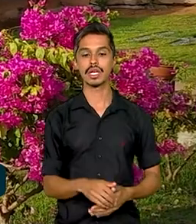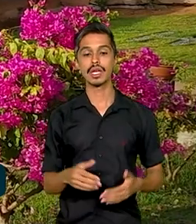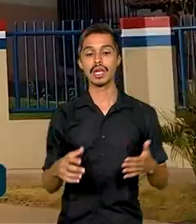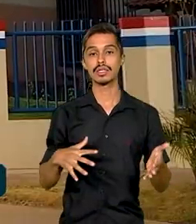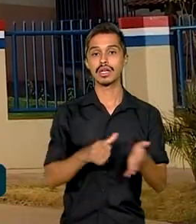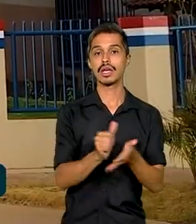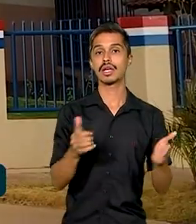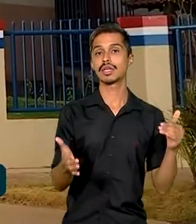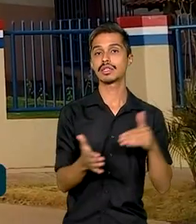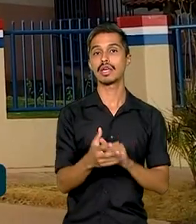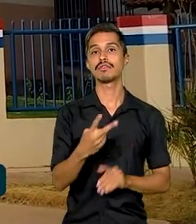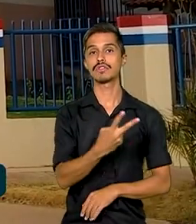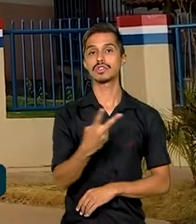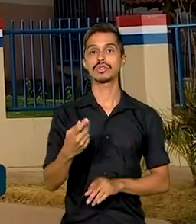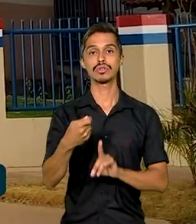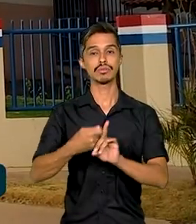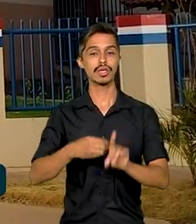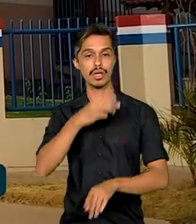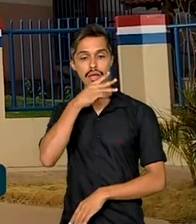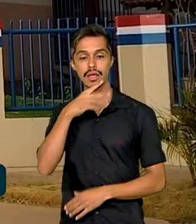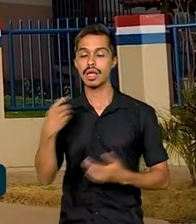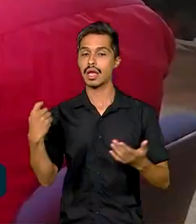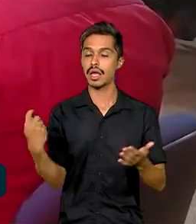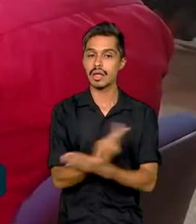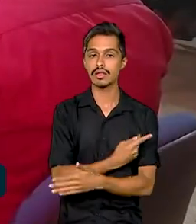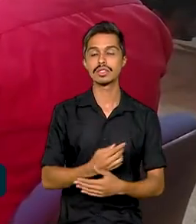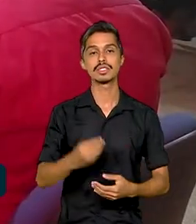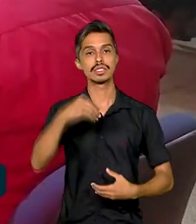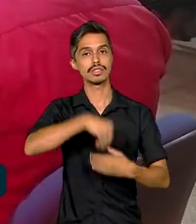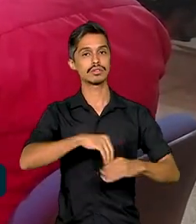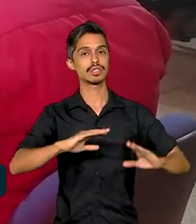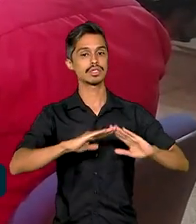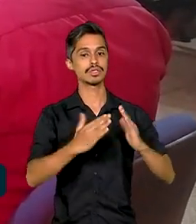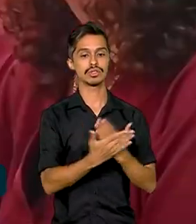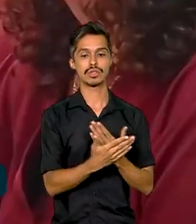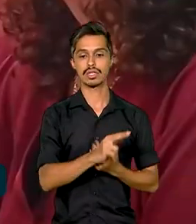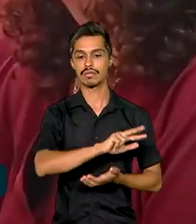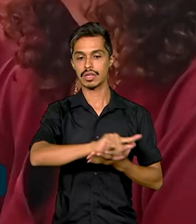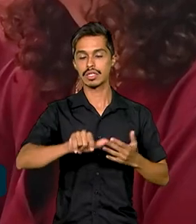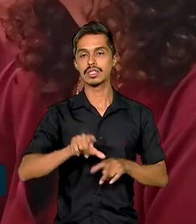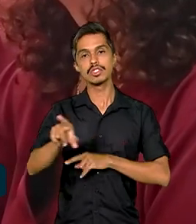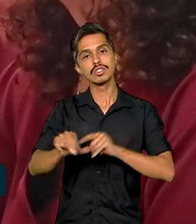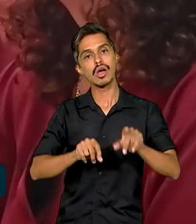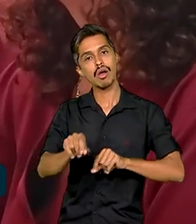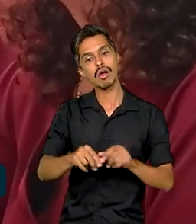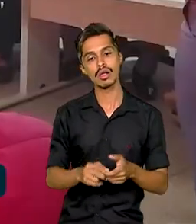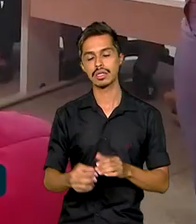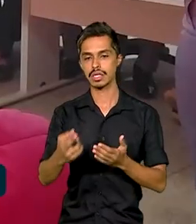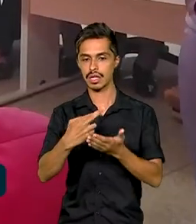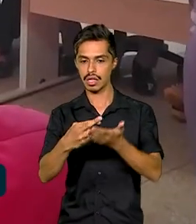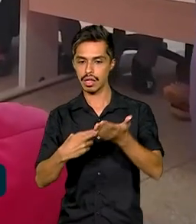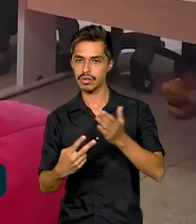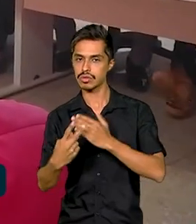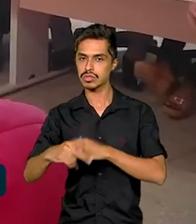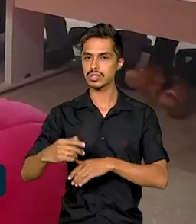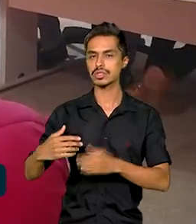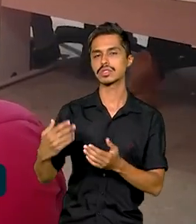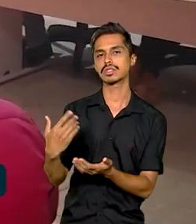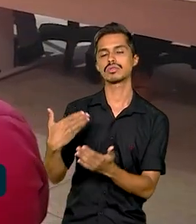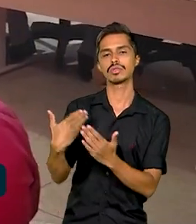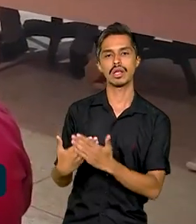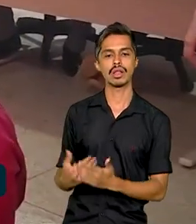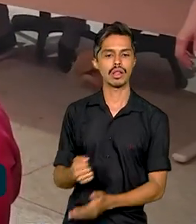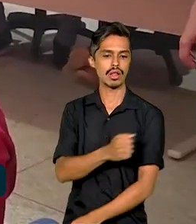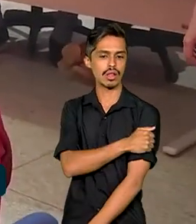março, devem ser realizadas pelas escolas, que selecionam entre as redações de seus estudantes